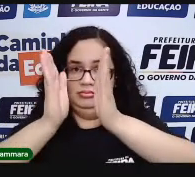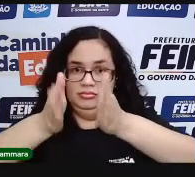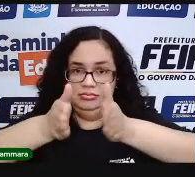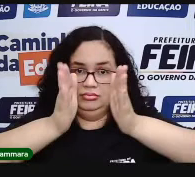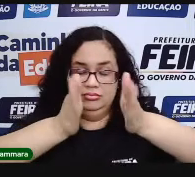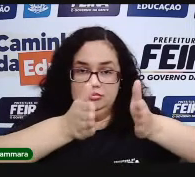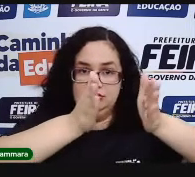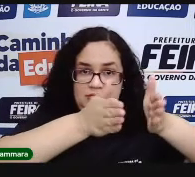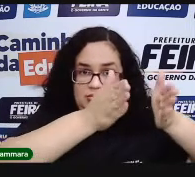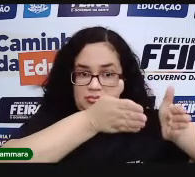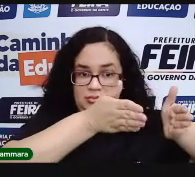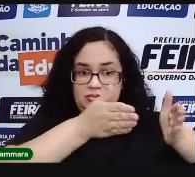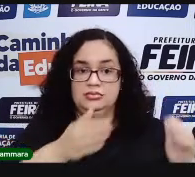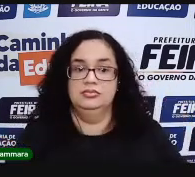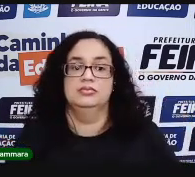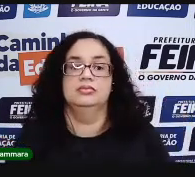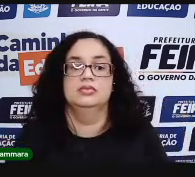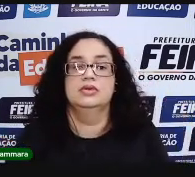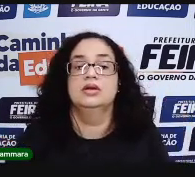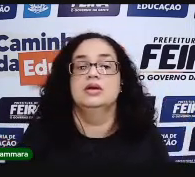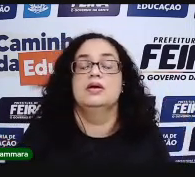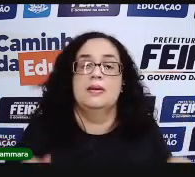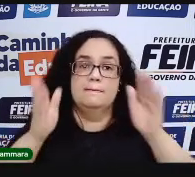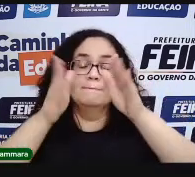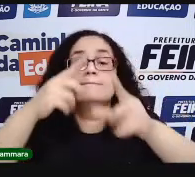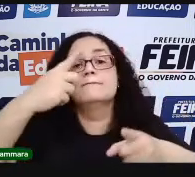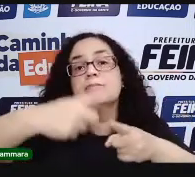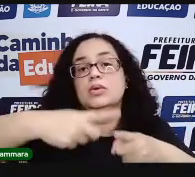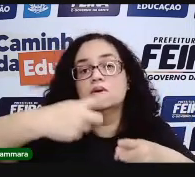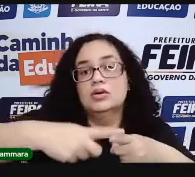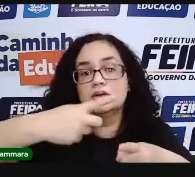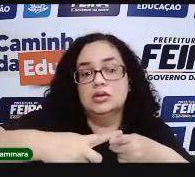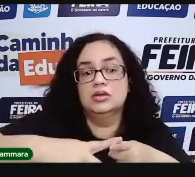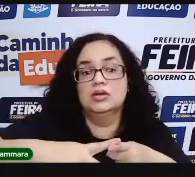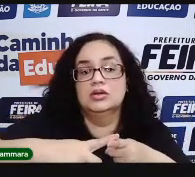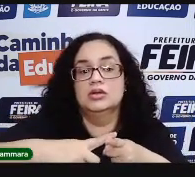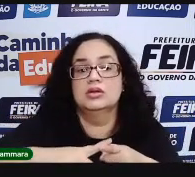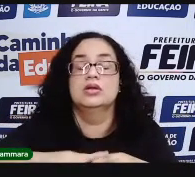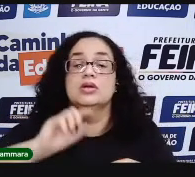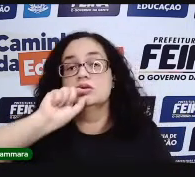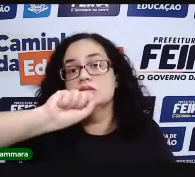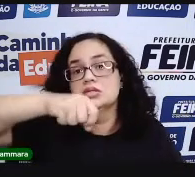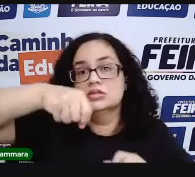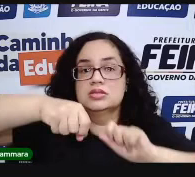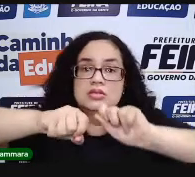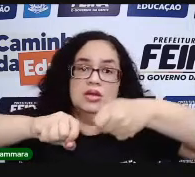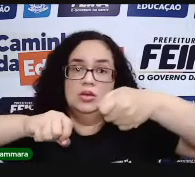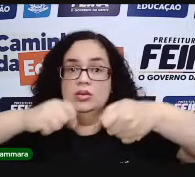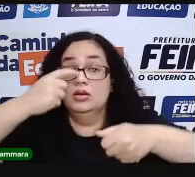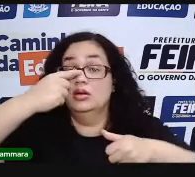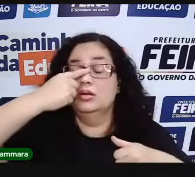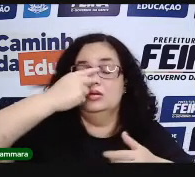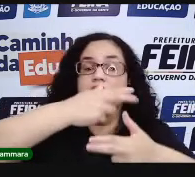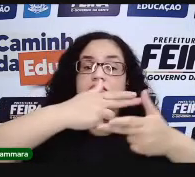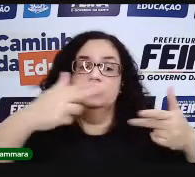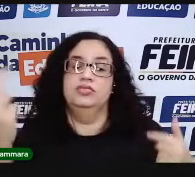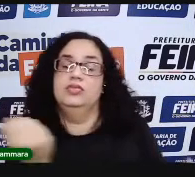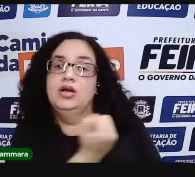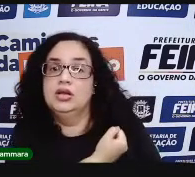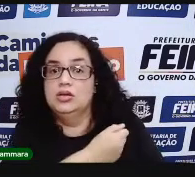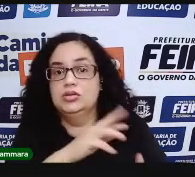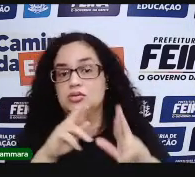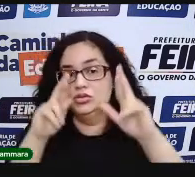Uma das características é ele ser posicional. Posicional por quê? Porque o mesmo símbolo, ele representa